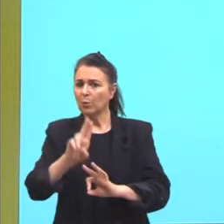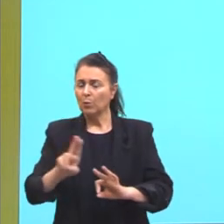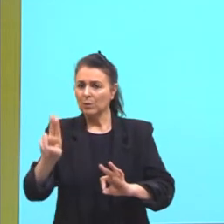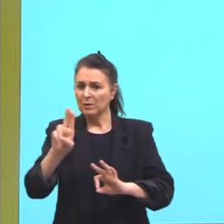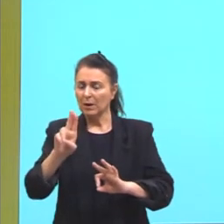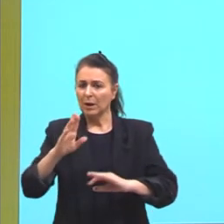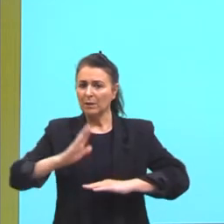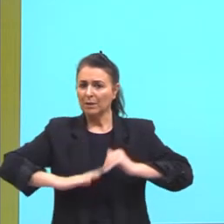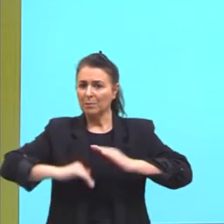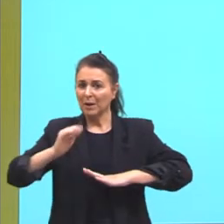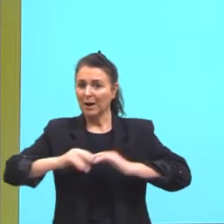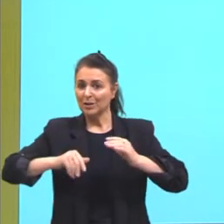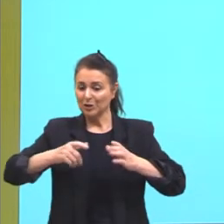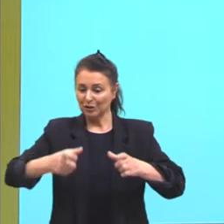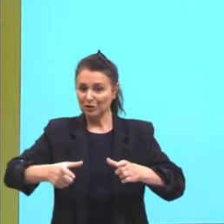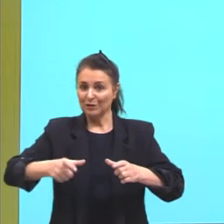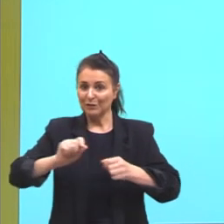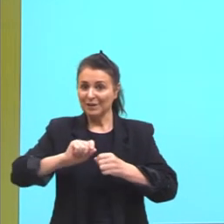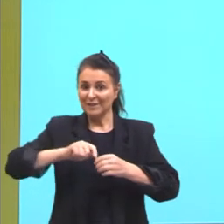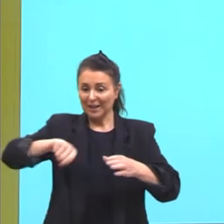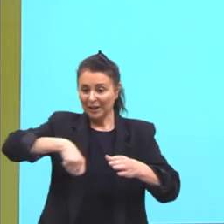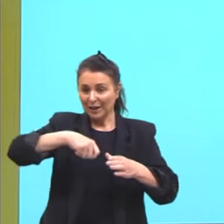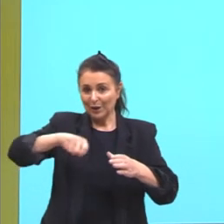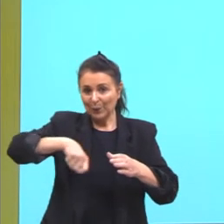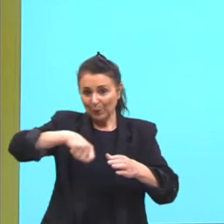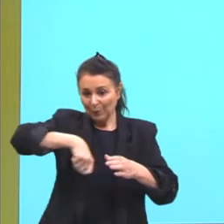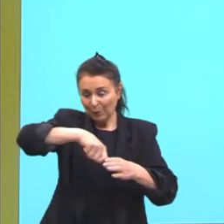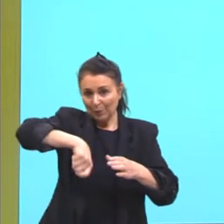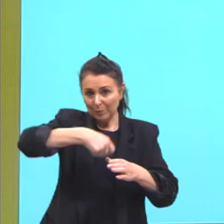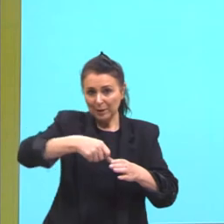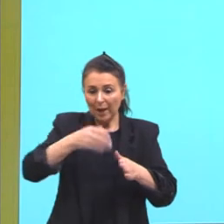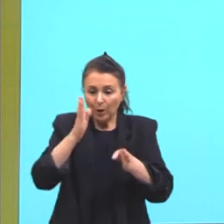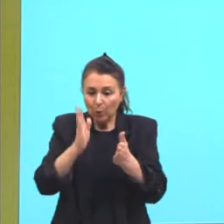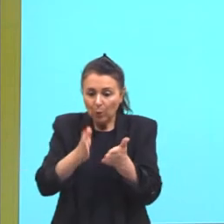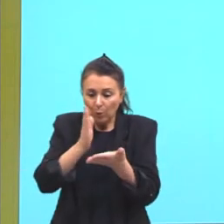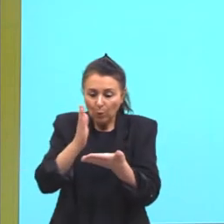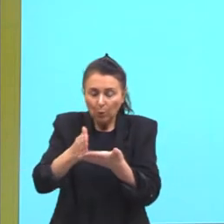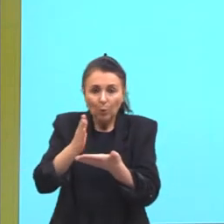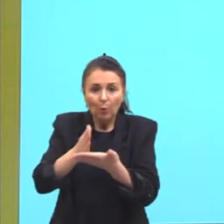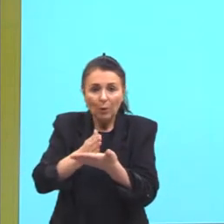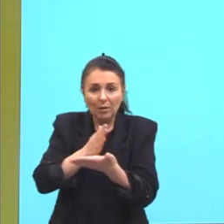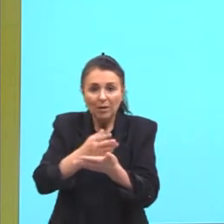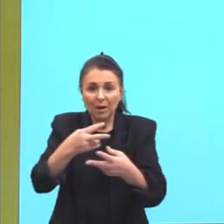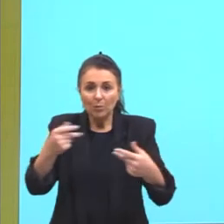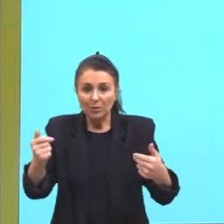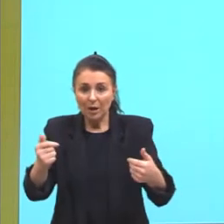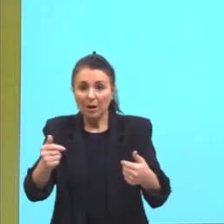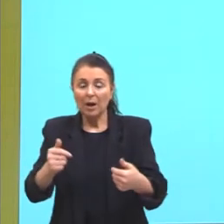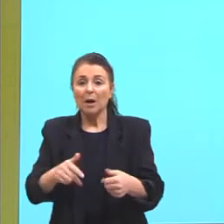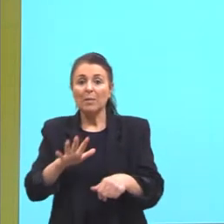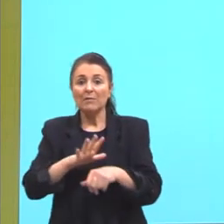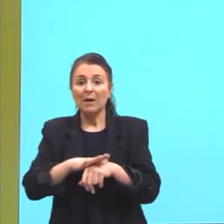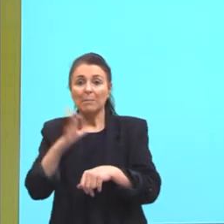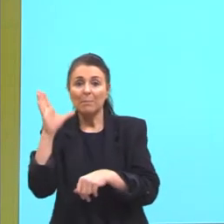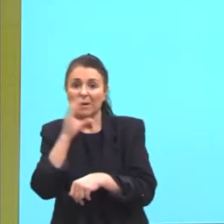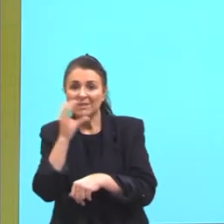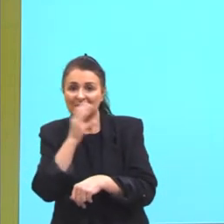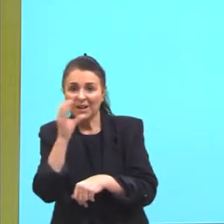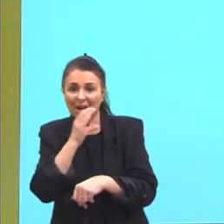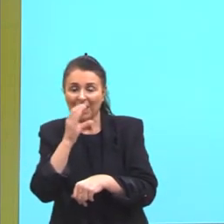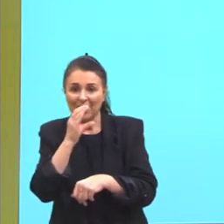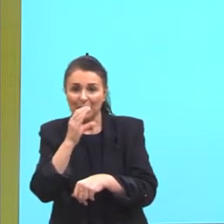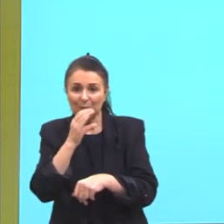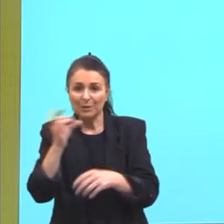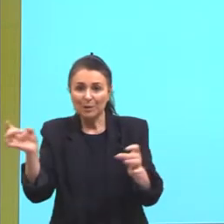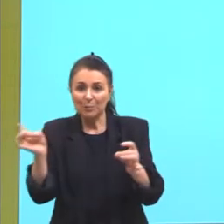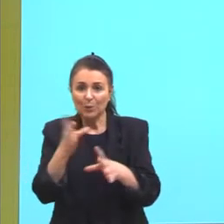prática de culinária é o corte dos alimentos para acelerar o cozimento. Caso não se tenha uma panela